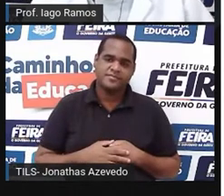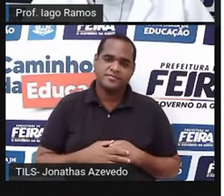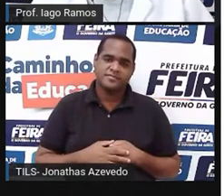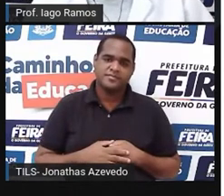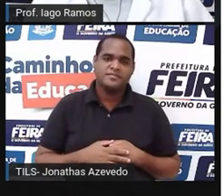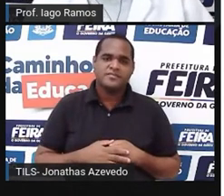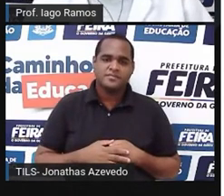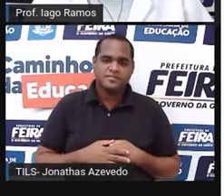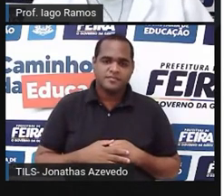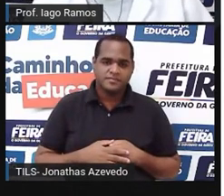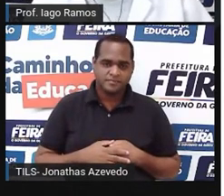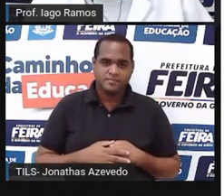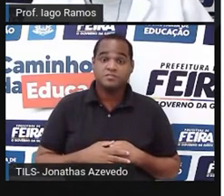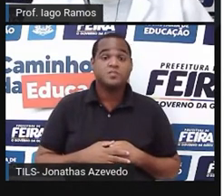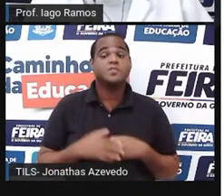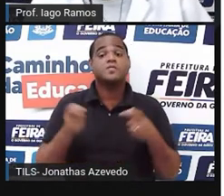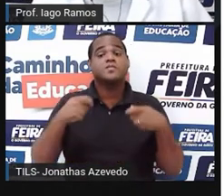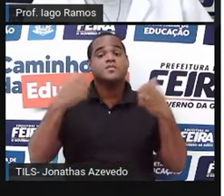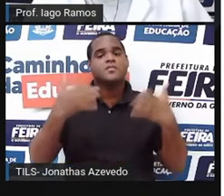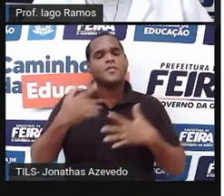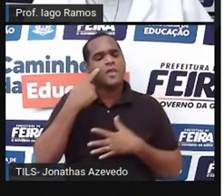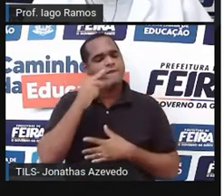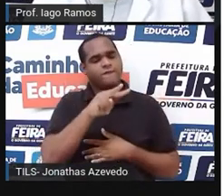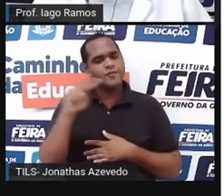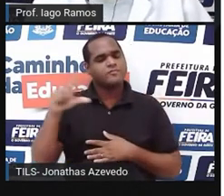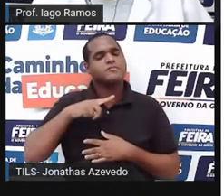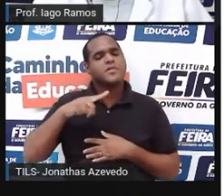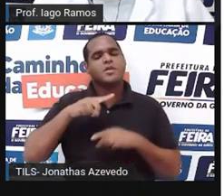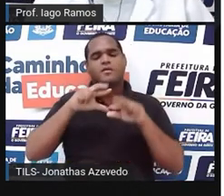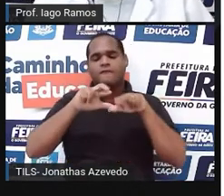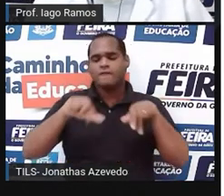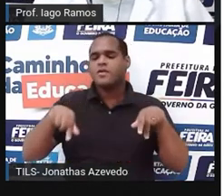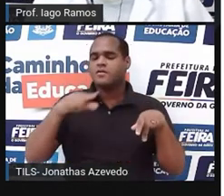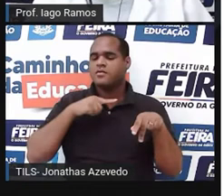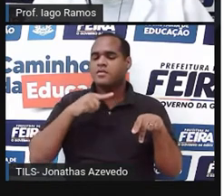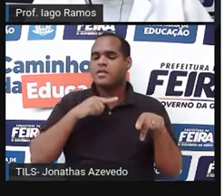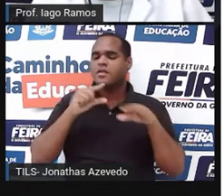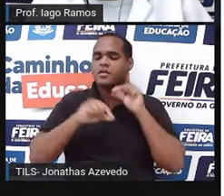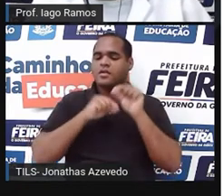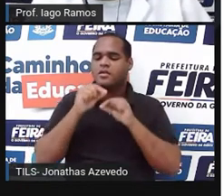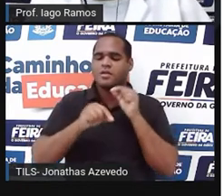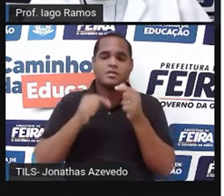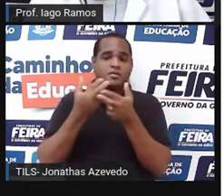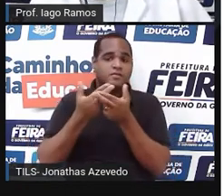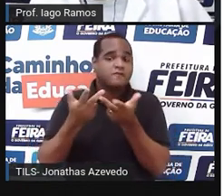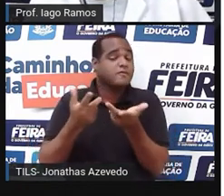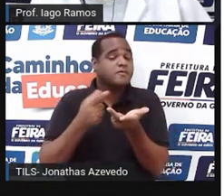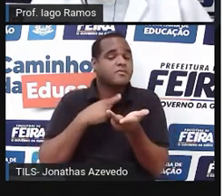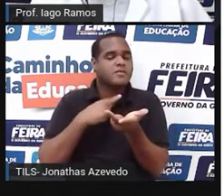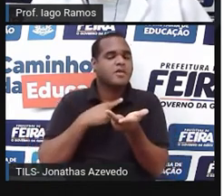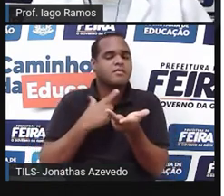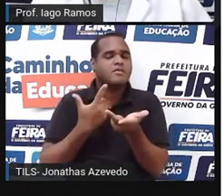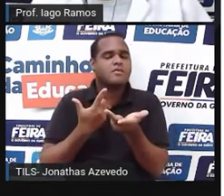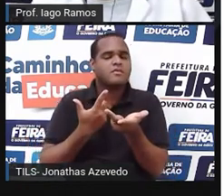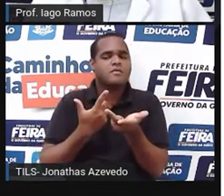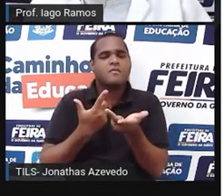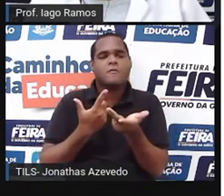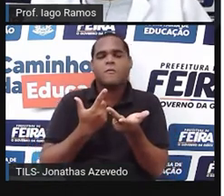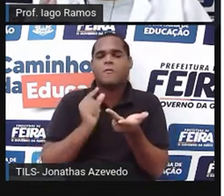Bom, então é isso aí. A gente viu aí bastante coisas sobre grandezas, tá? Então, o que eu